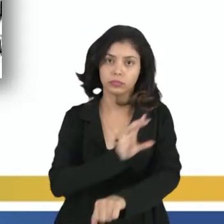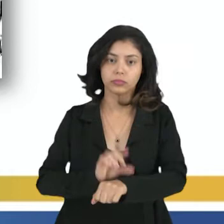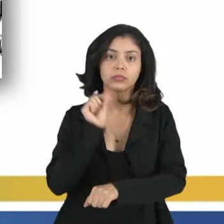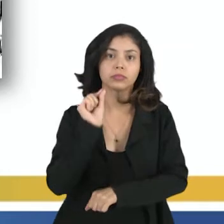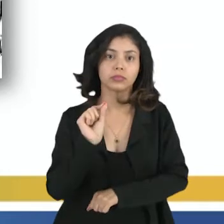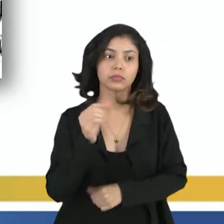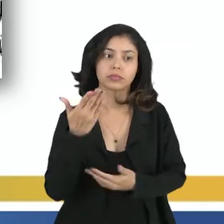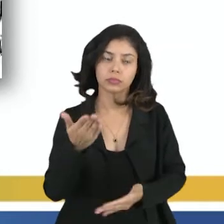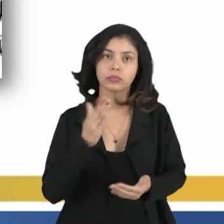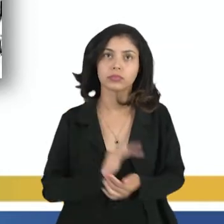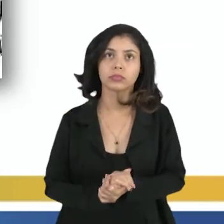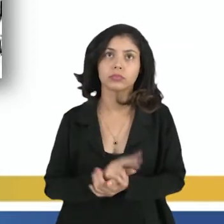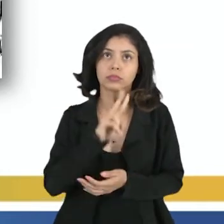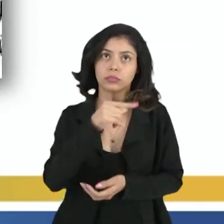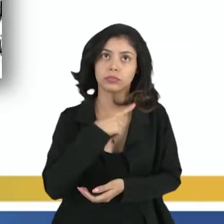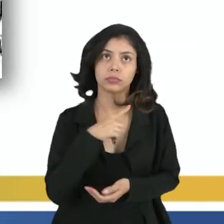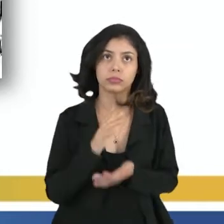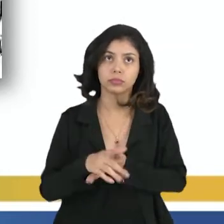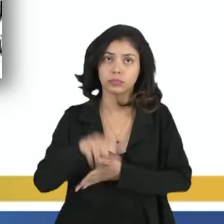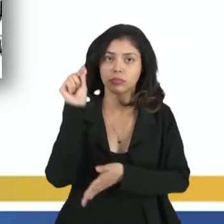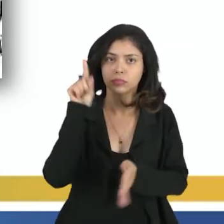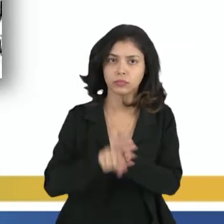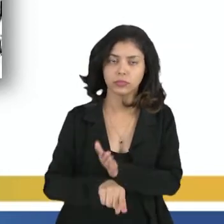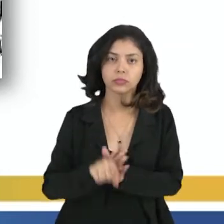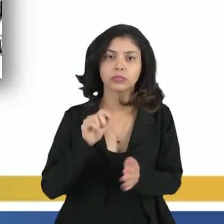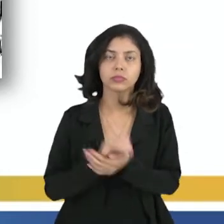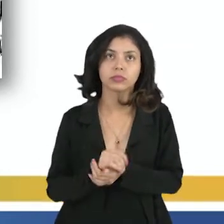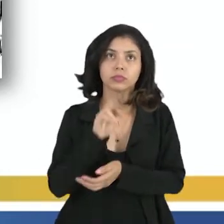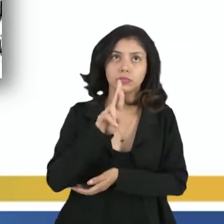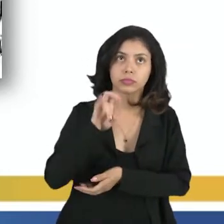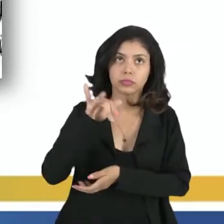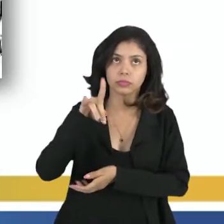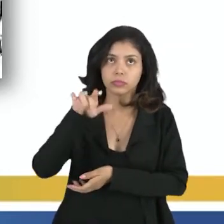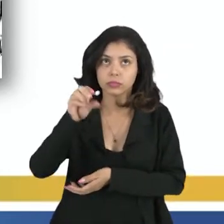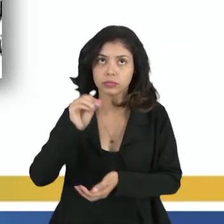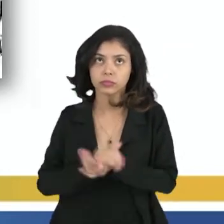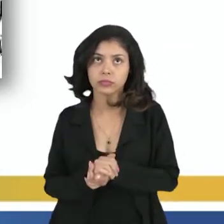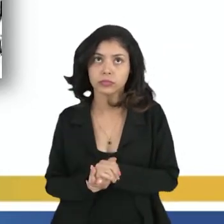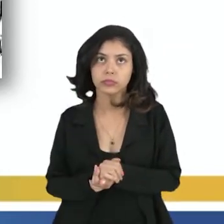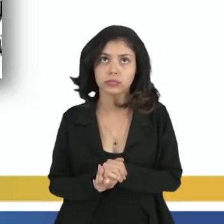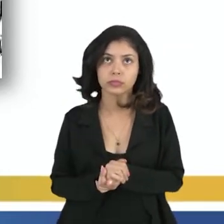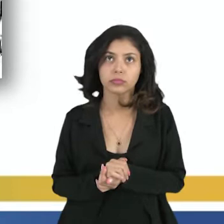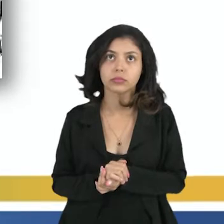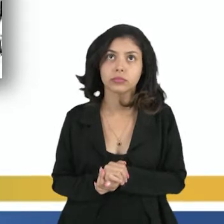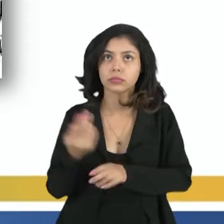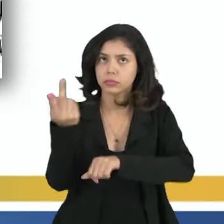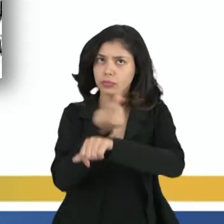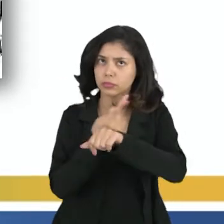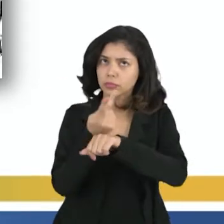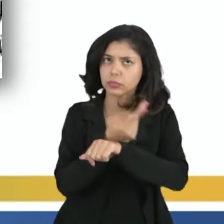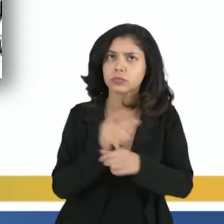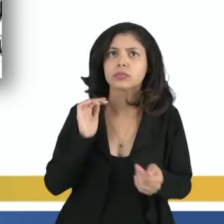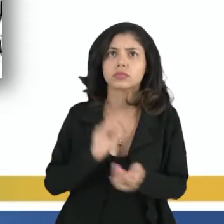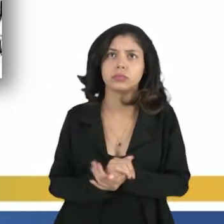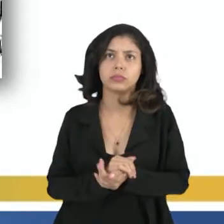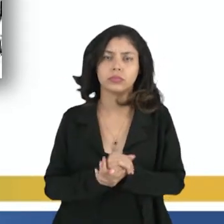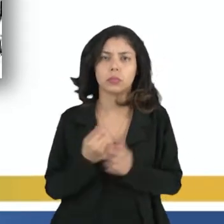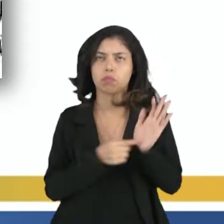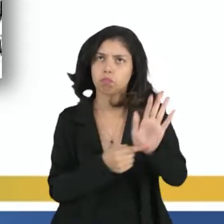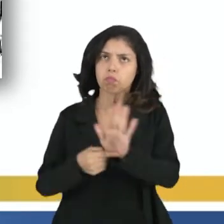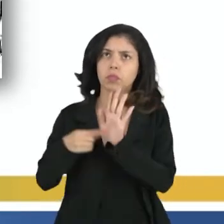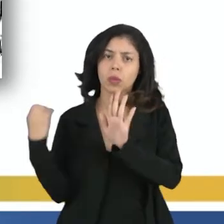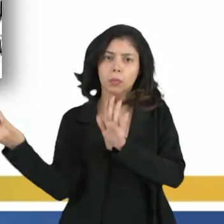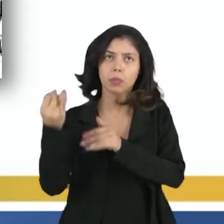nós temos alguma questão referente a um arqueólogo estadunidense, que ele vai procurar